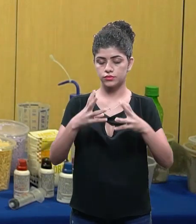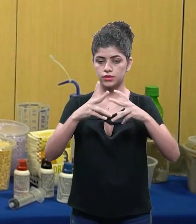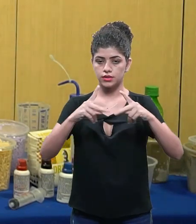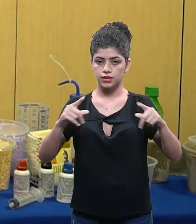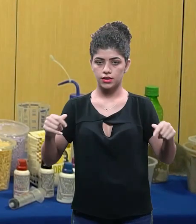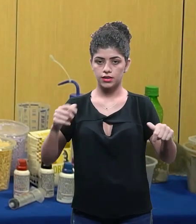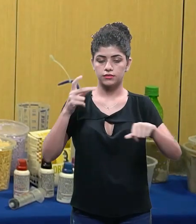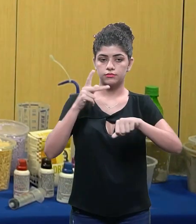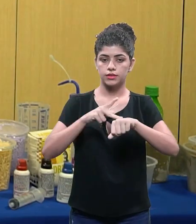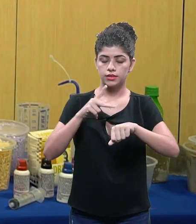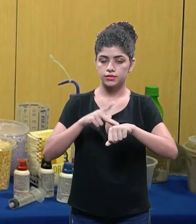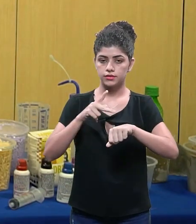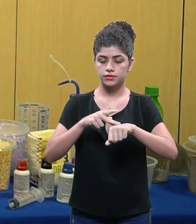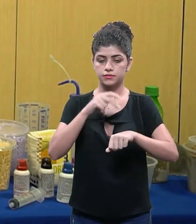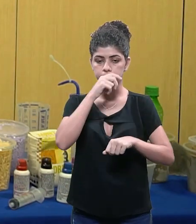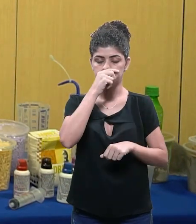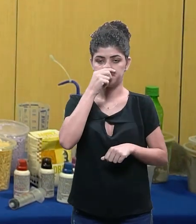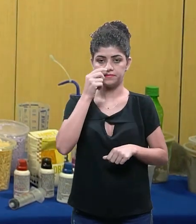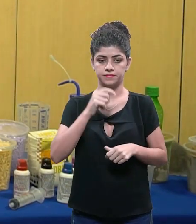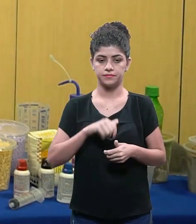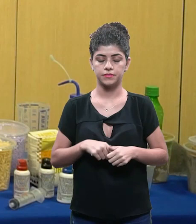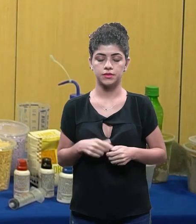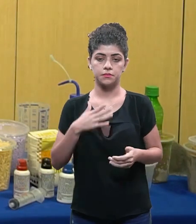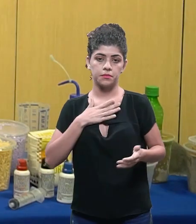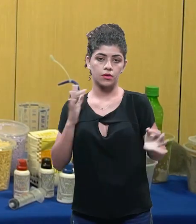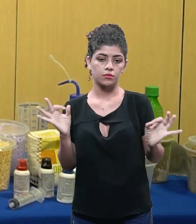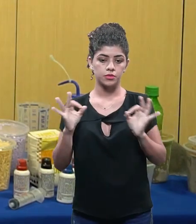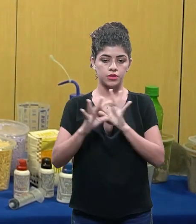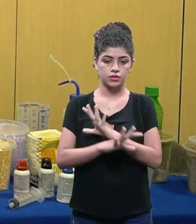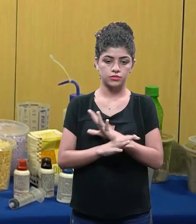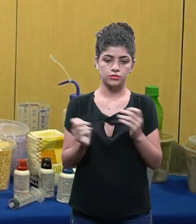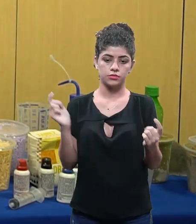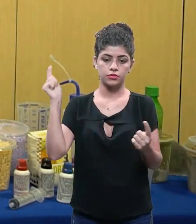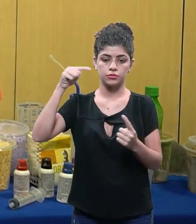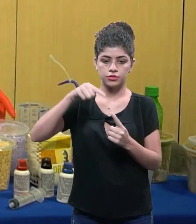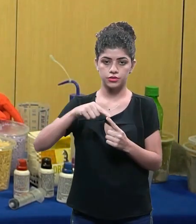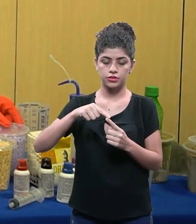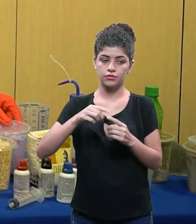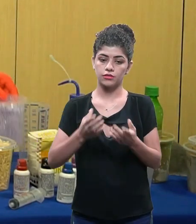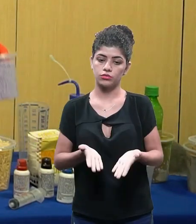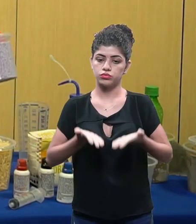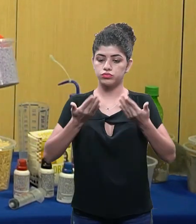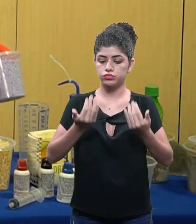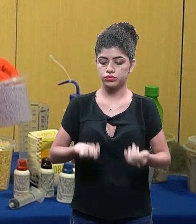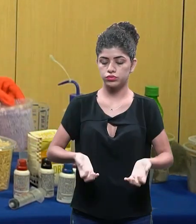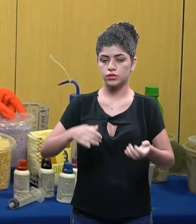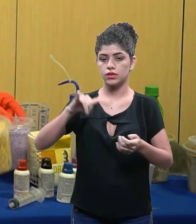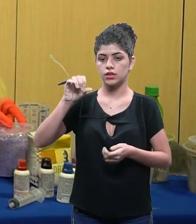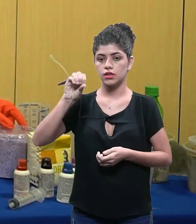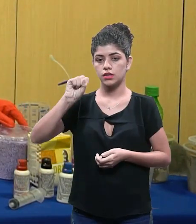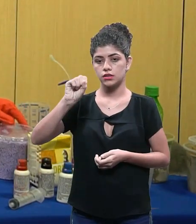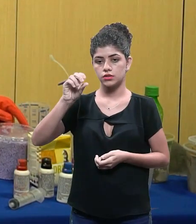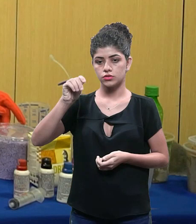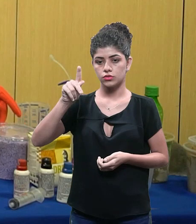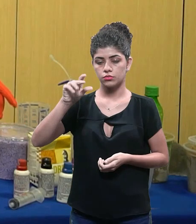areia, certo? Eu vou botar brita, certo? Se minha finalidade é leveza, eu vou botar isopor, eu vou